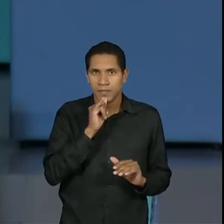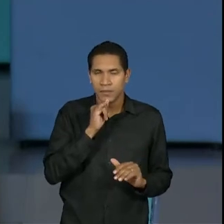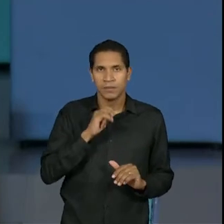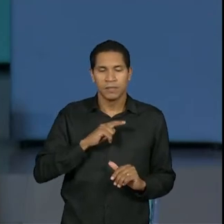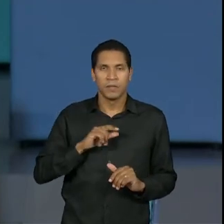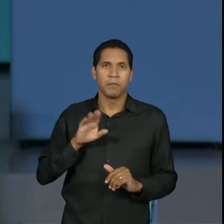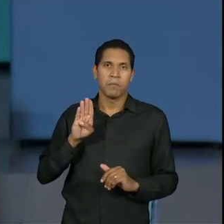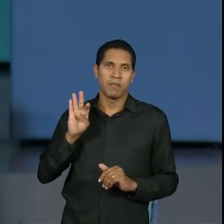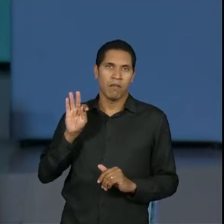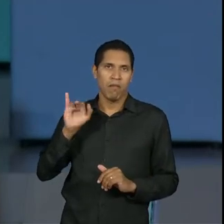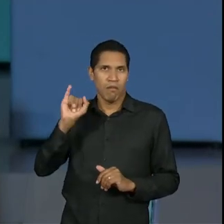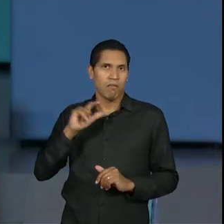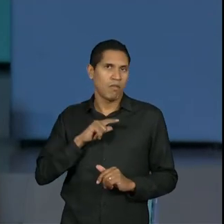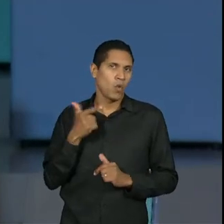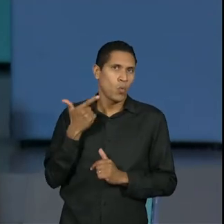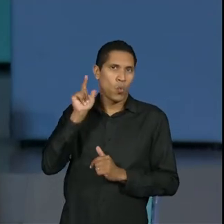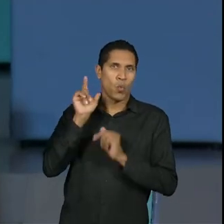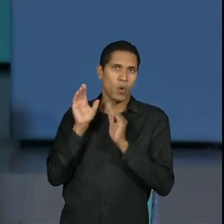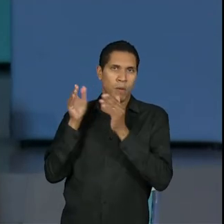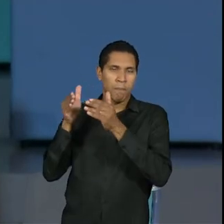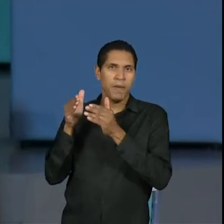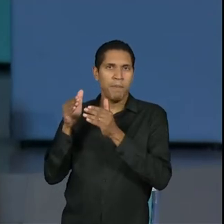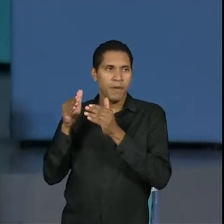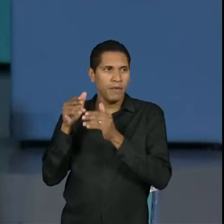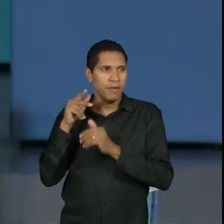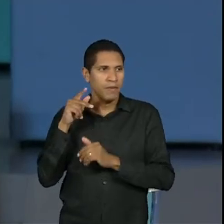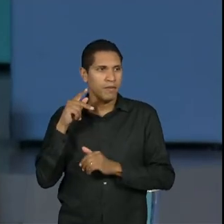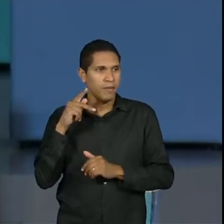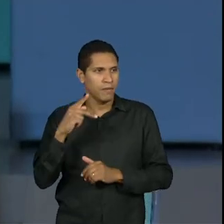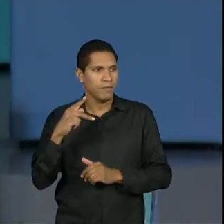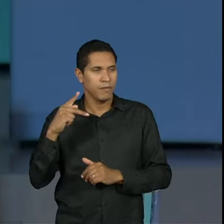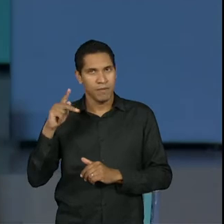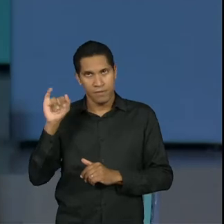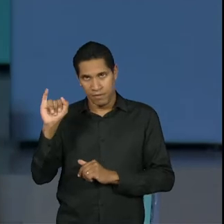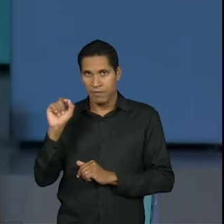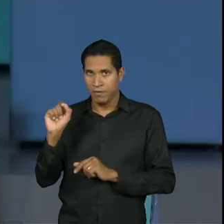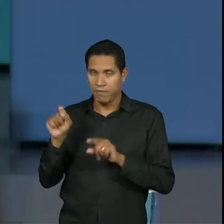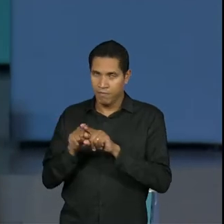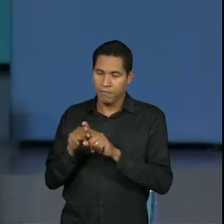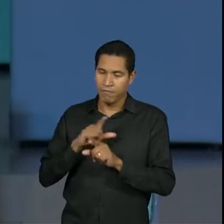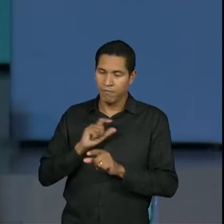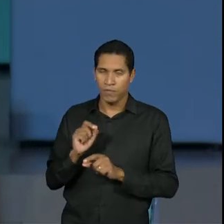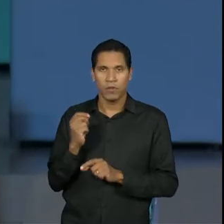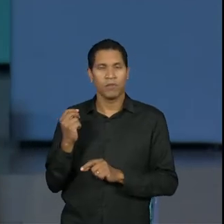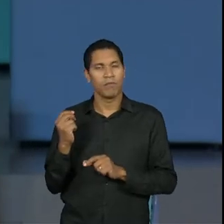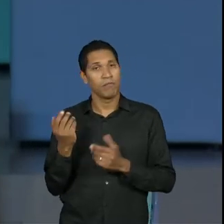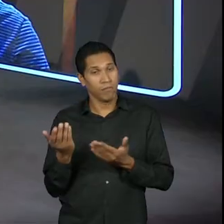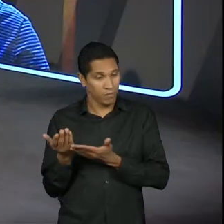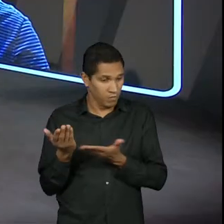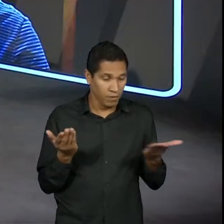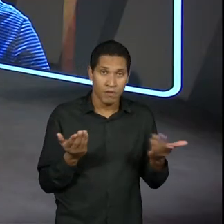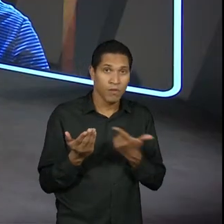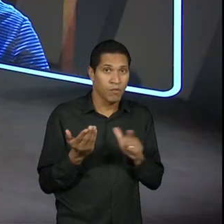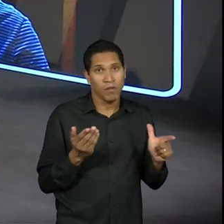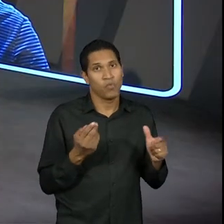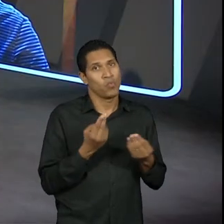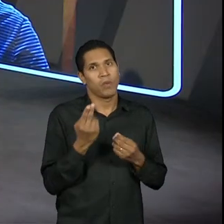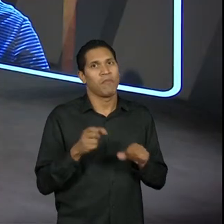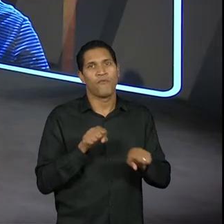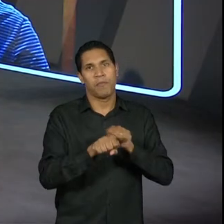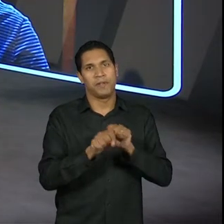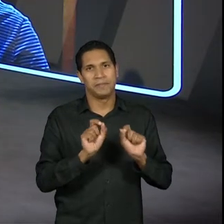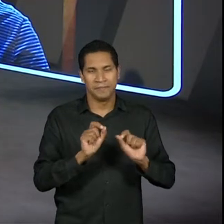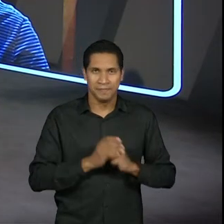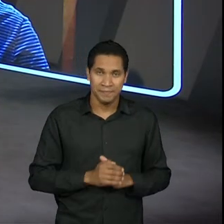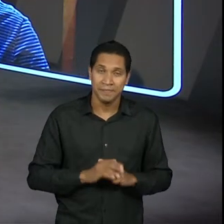BTI, que tem as suas particularidades, você não consegue se formar. Então, eu venho aqui hoje à noite junto com esse time maravilhoso que